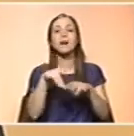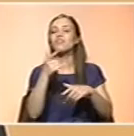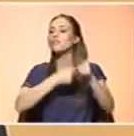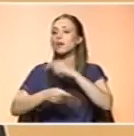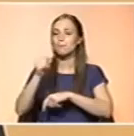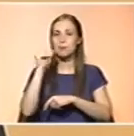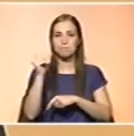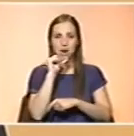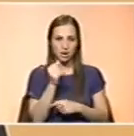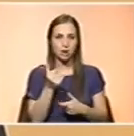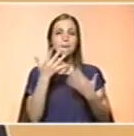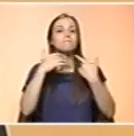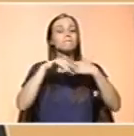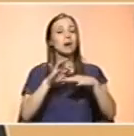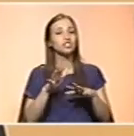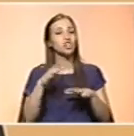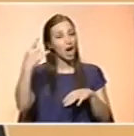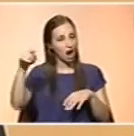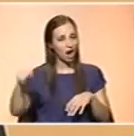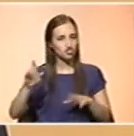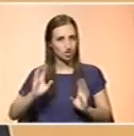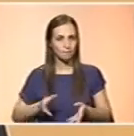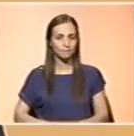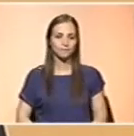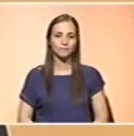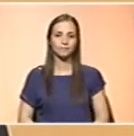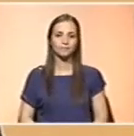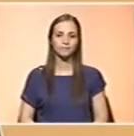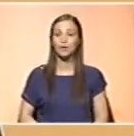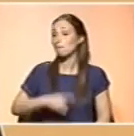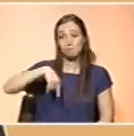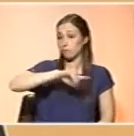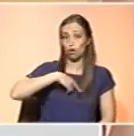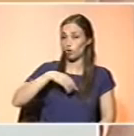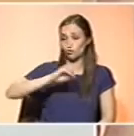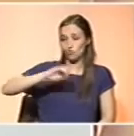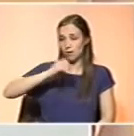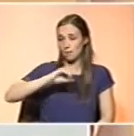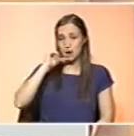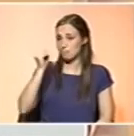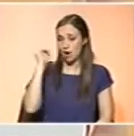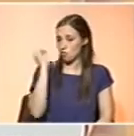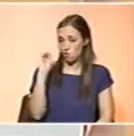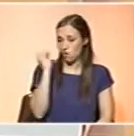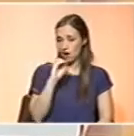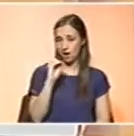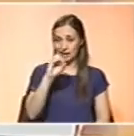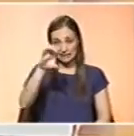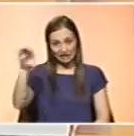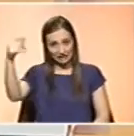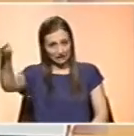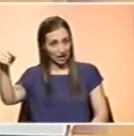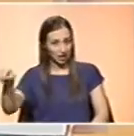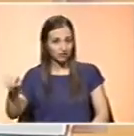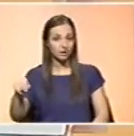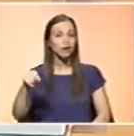e não estão no terreno, mas já existem. existem. Para nós não existem. Para nós consumidores ainda não existem. A gente ouve dizer existem e vamos lá ao